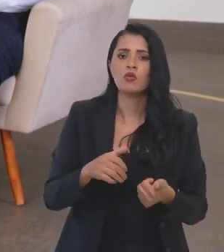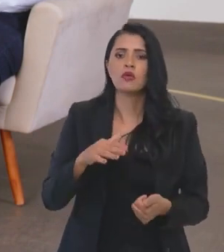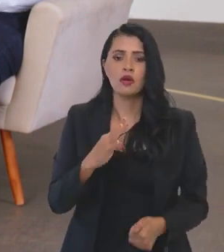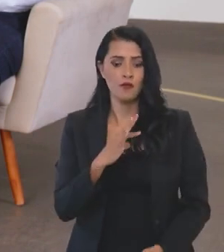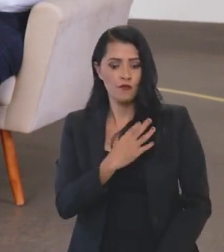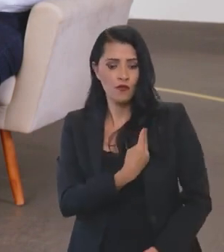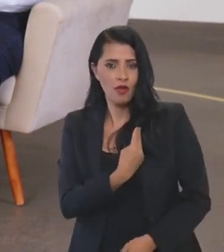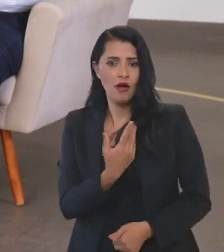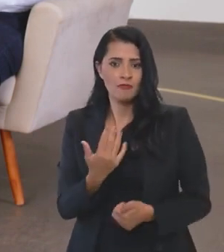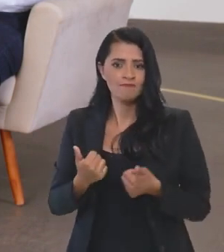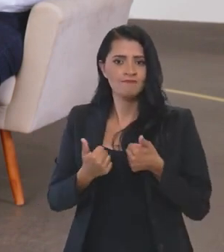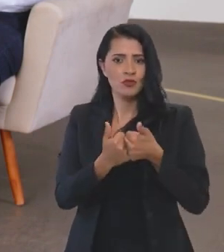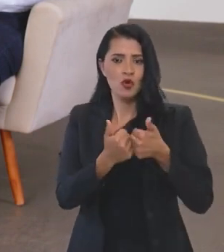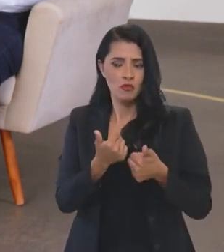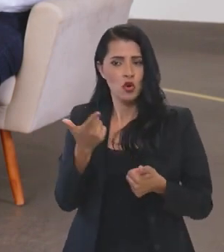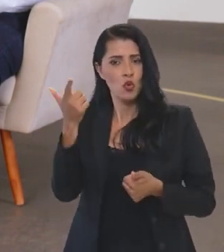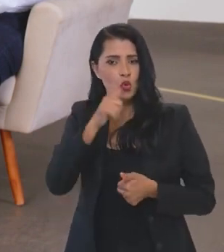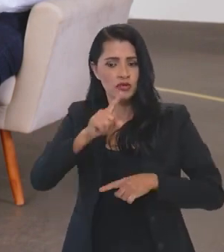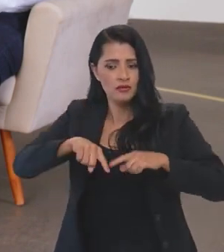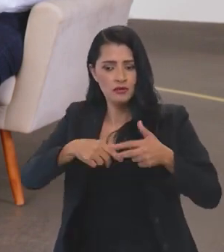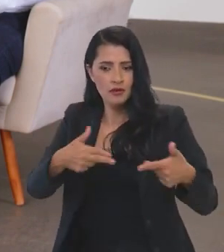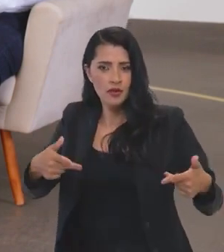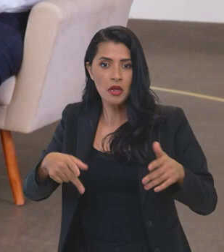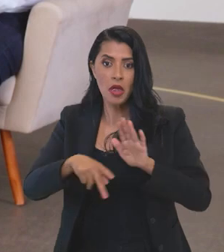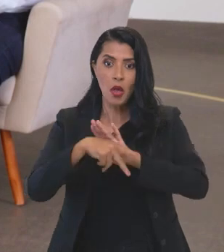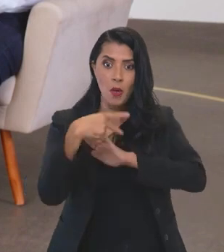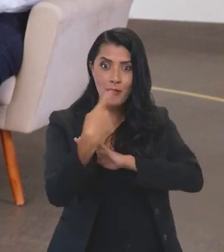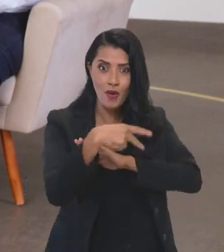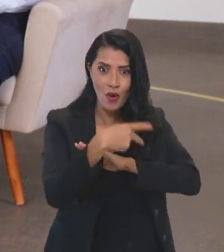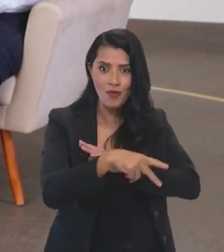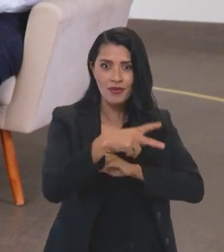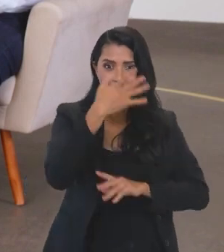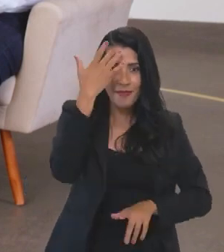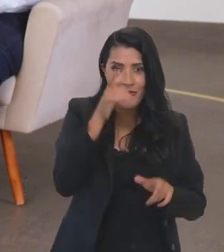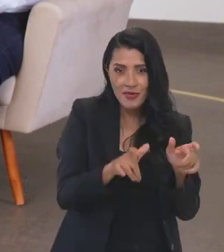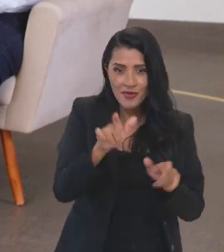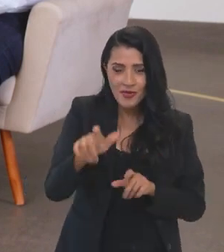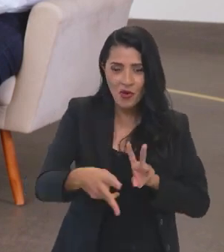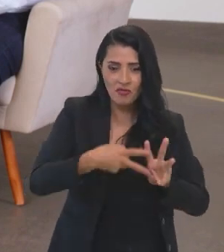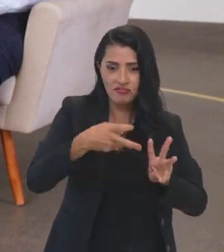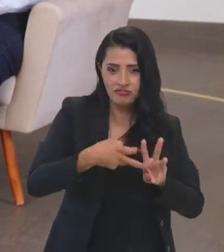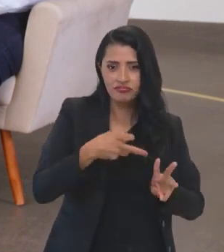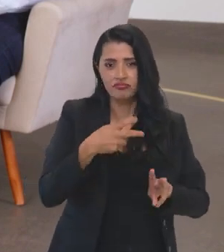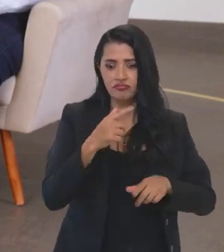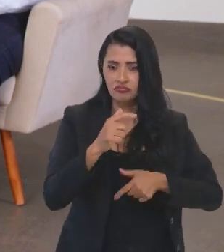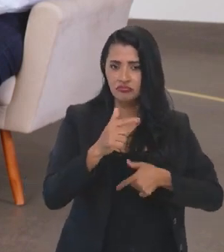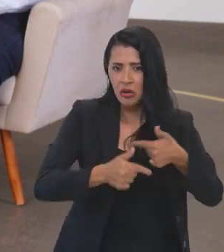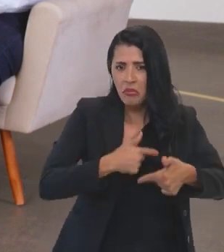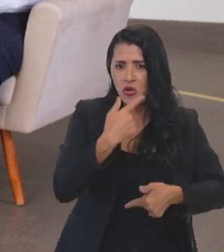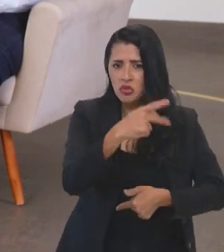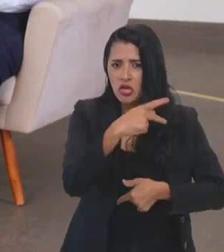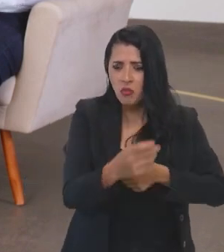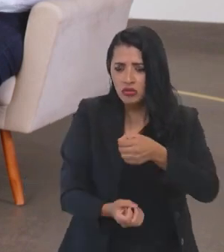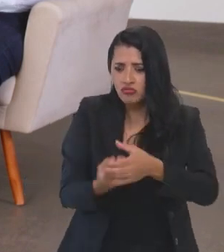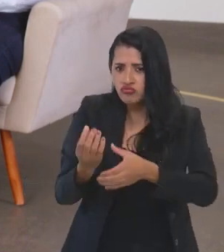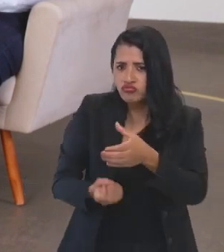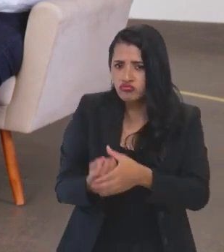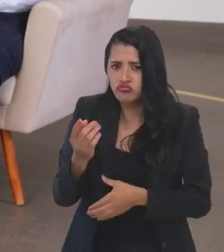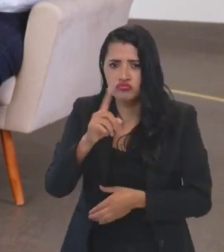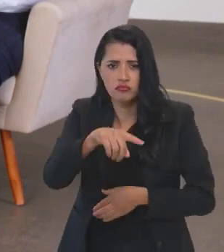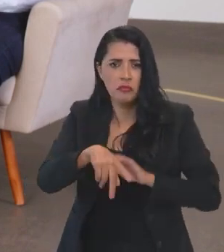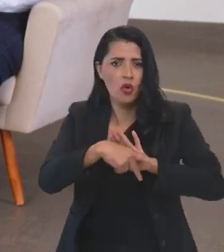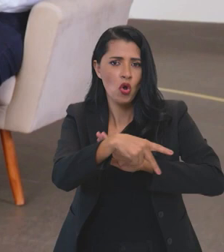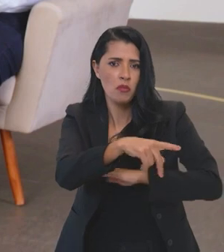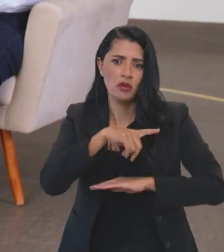com a FUNAI, para obter ferramentas para que os próprios indígenas possam desenvolver suas atividades produtivas. Então, são